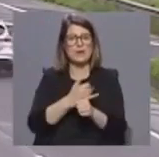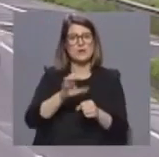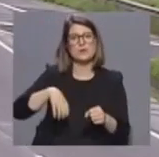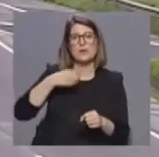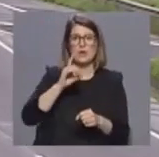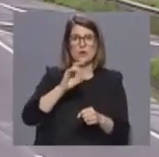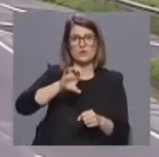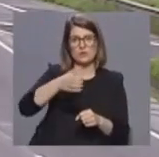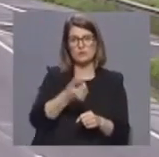de maio.